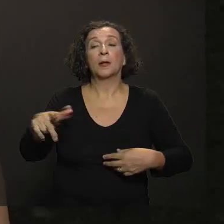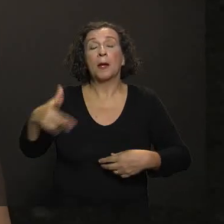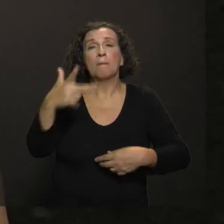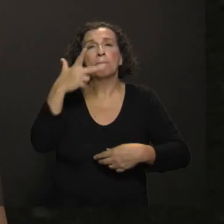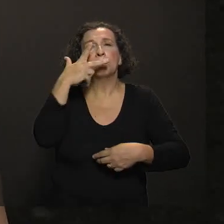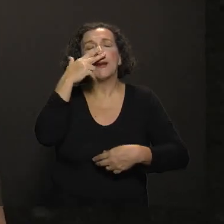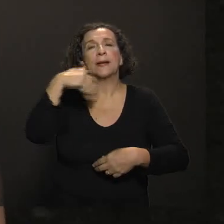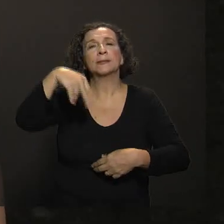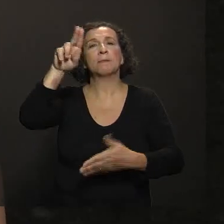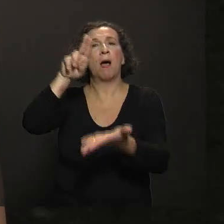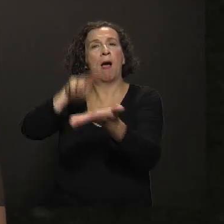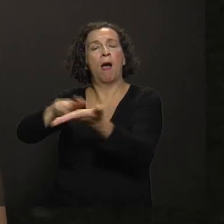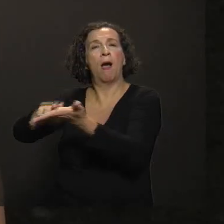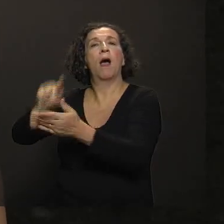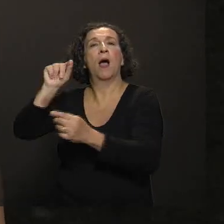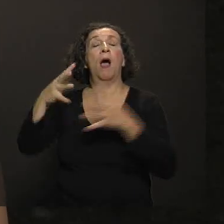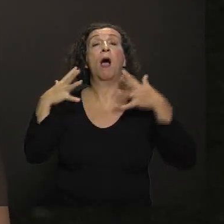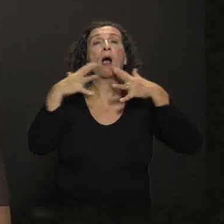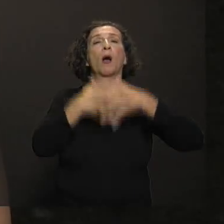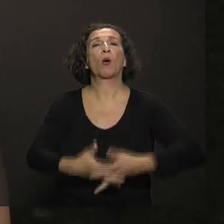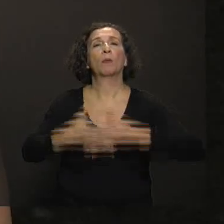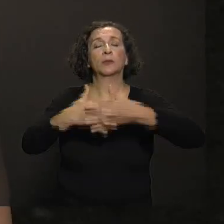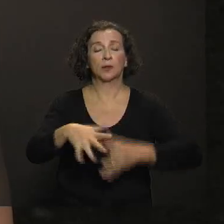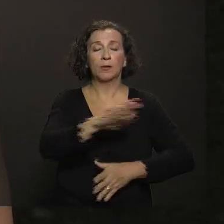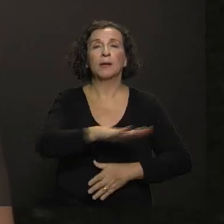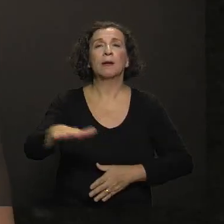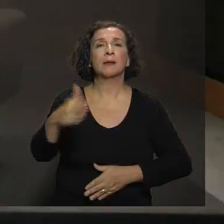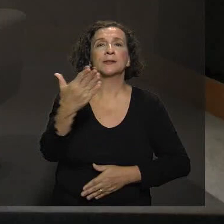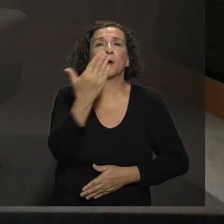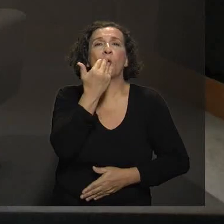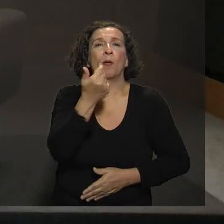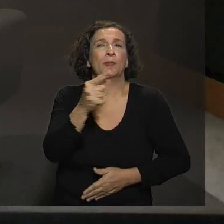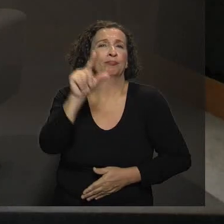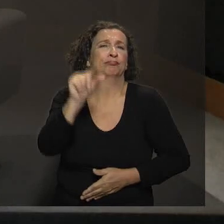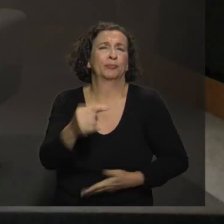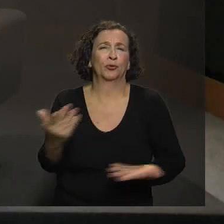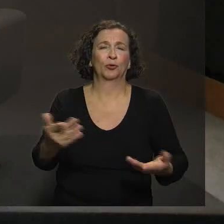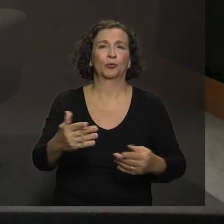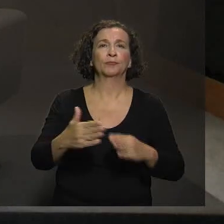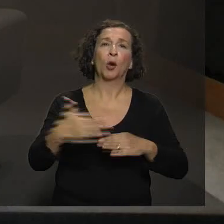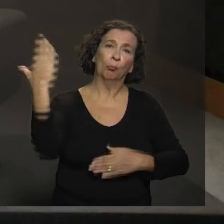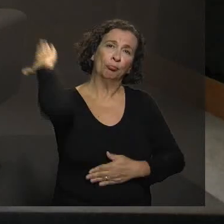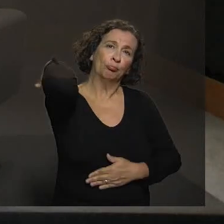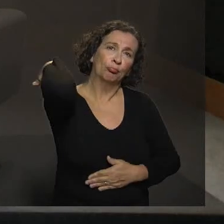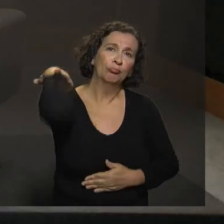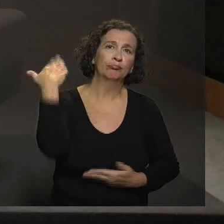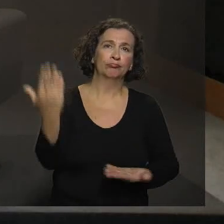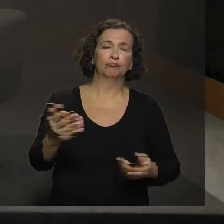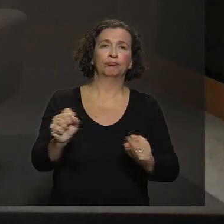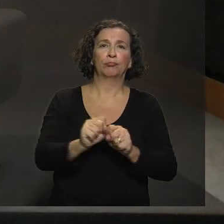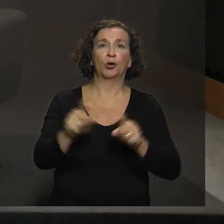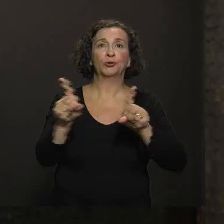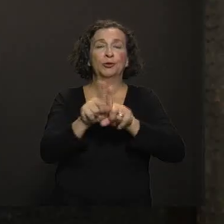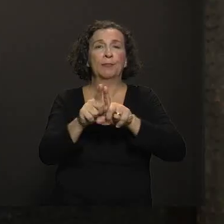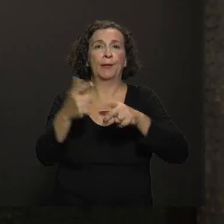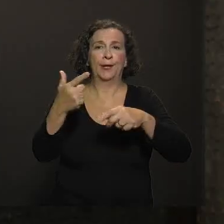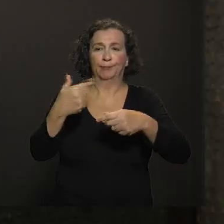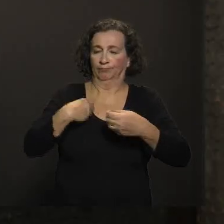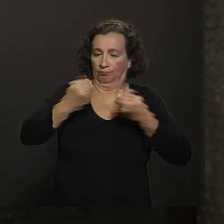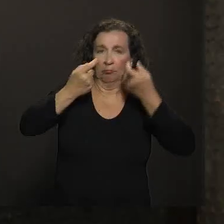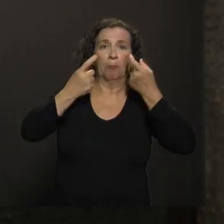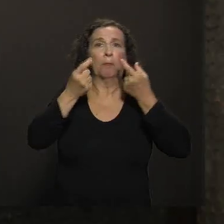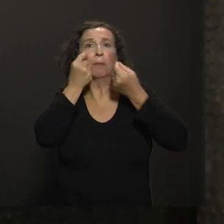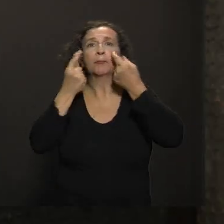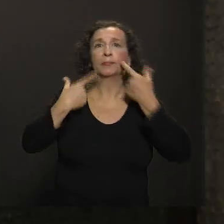internações, que são as complicações do sarampo em crianças desnutridas. É pneumonia, pode fazer uma encefalite, pode